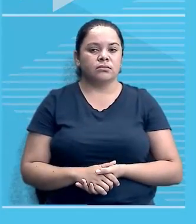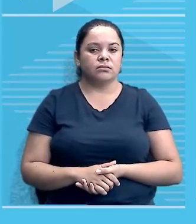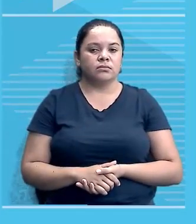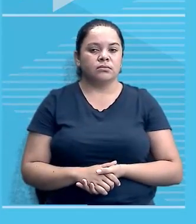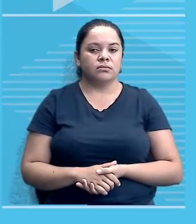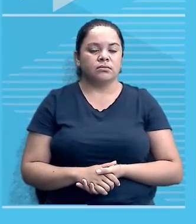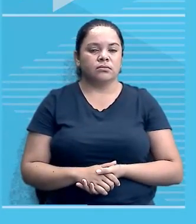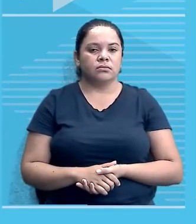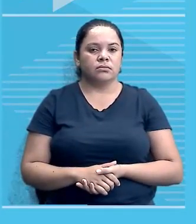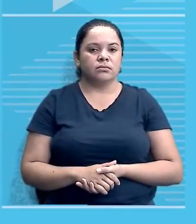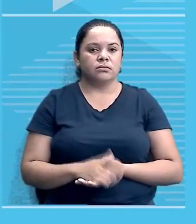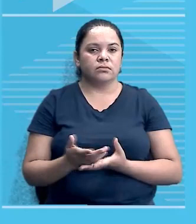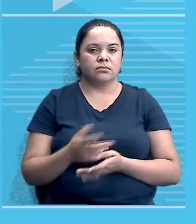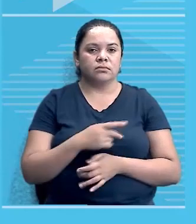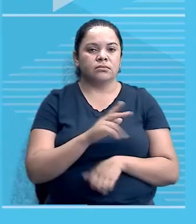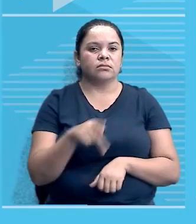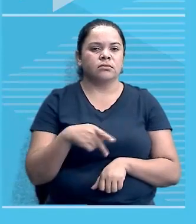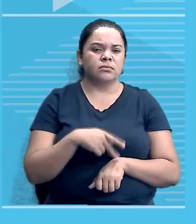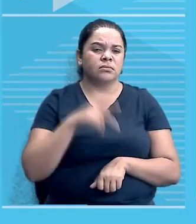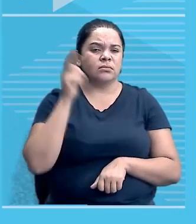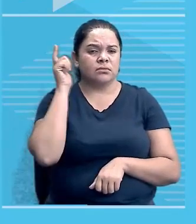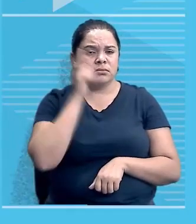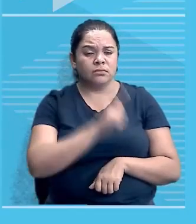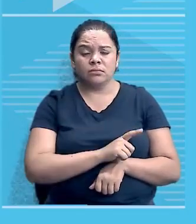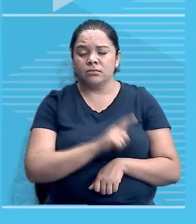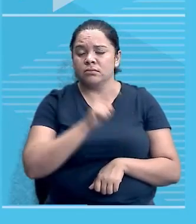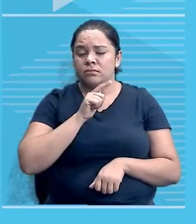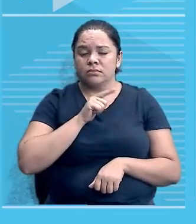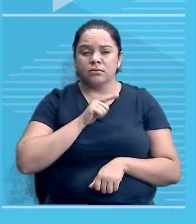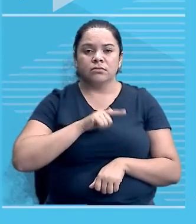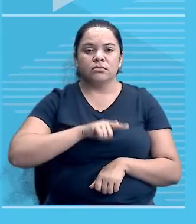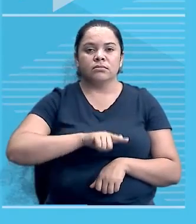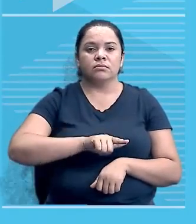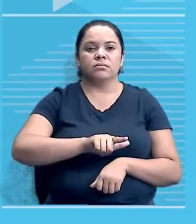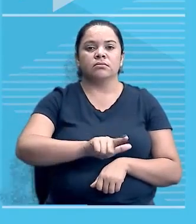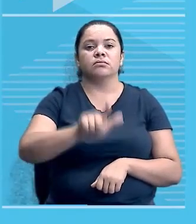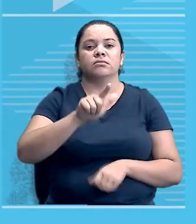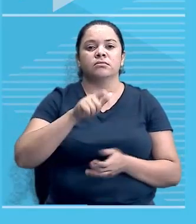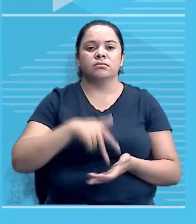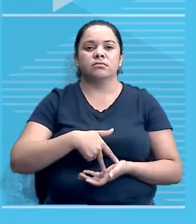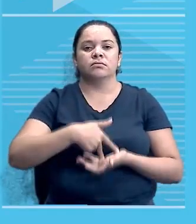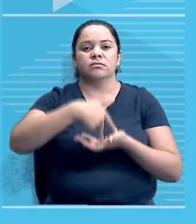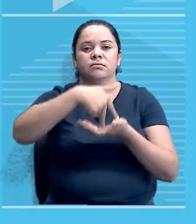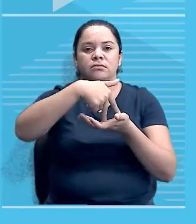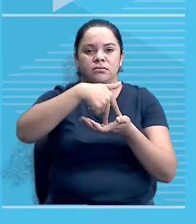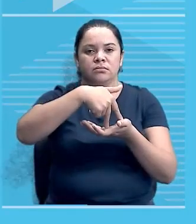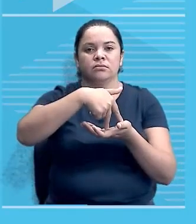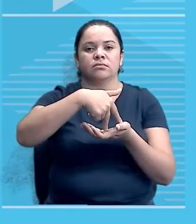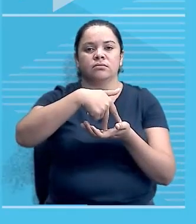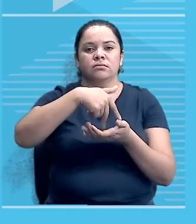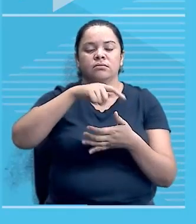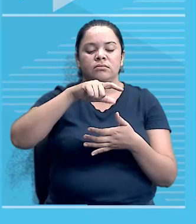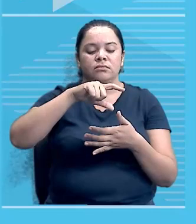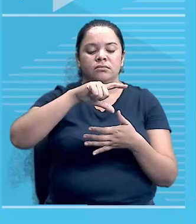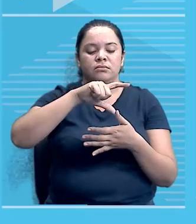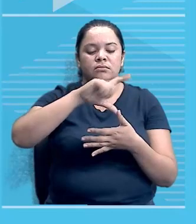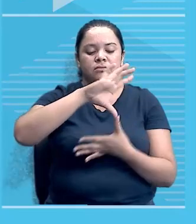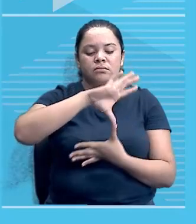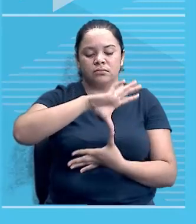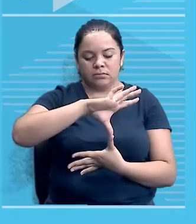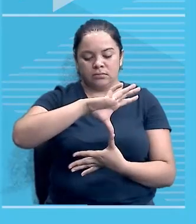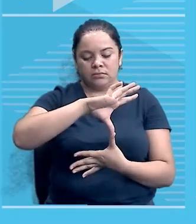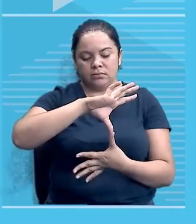mantendo aquele mesmo peso na dominação das colônias na América, cara. É nesse